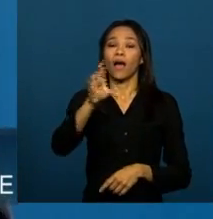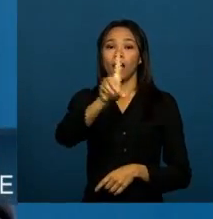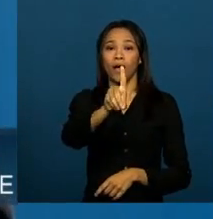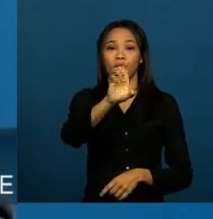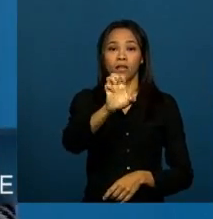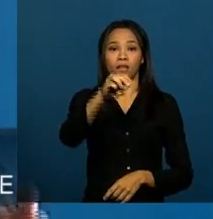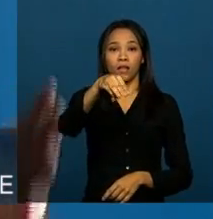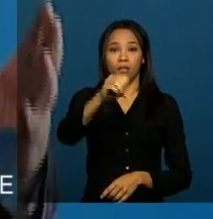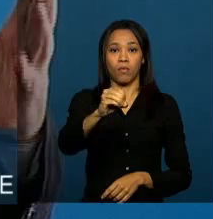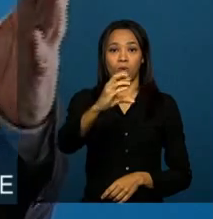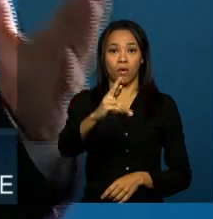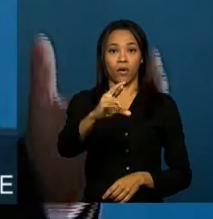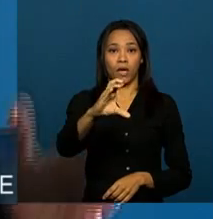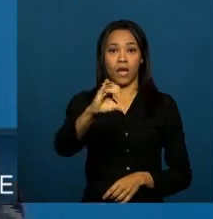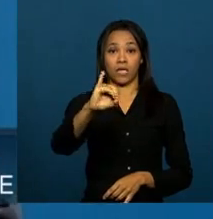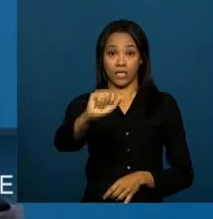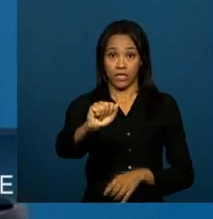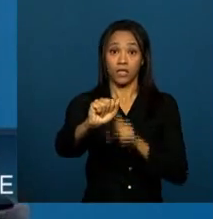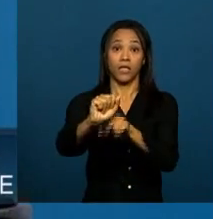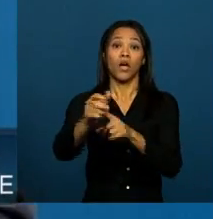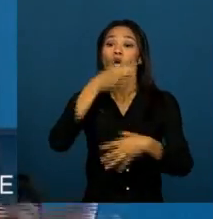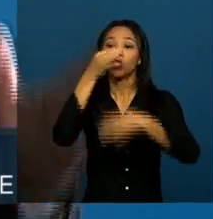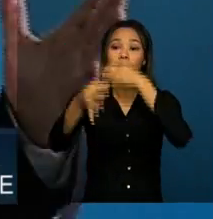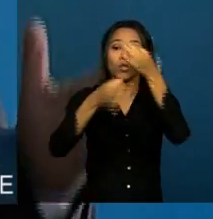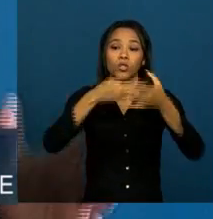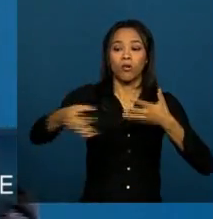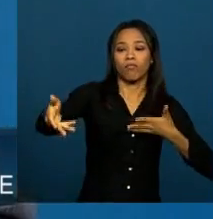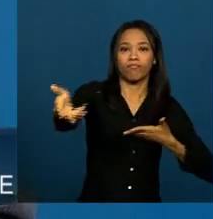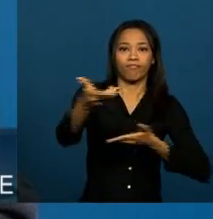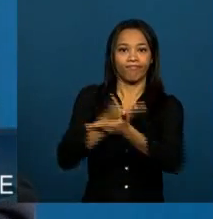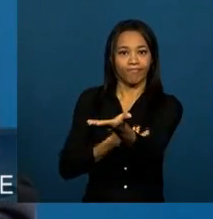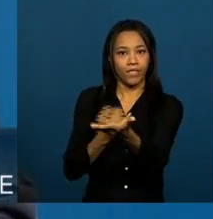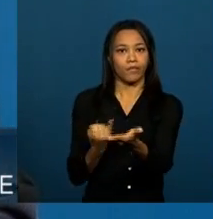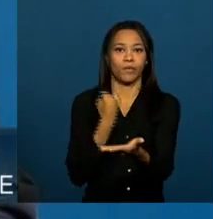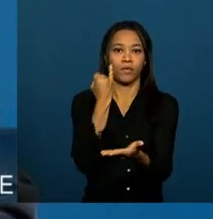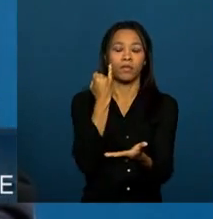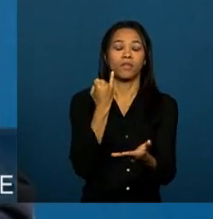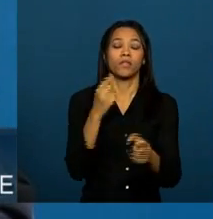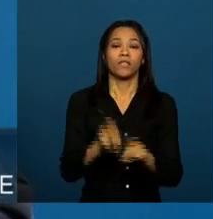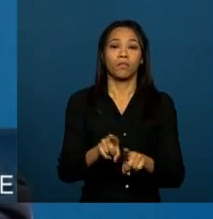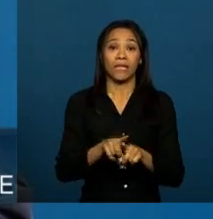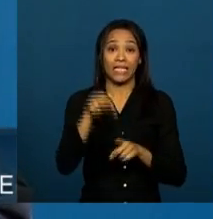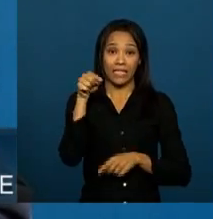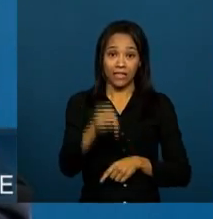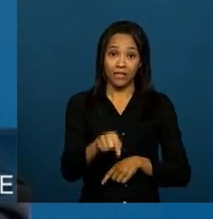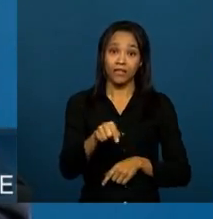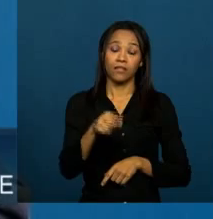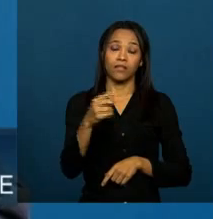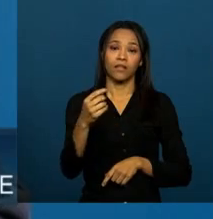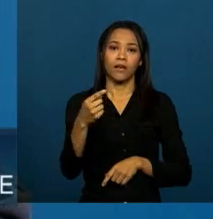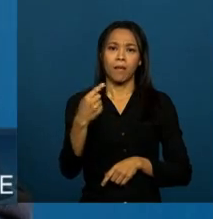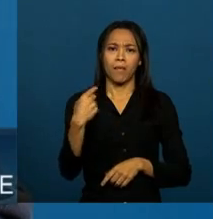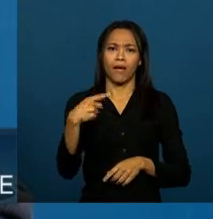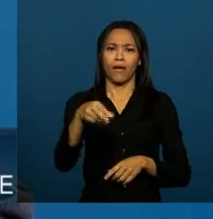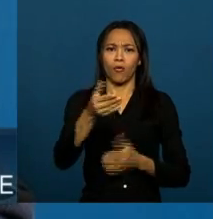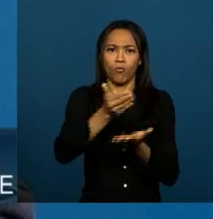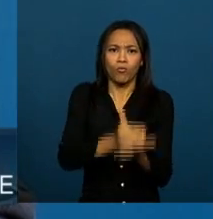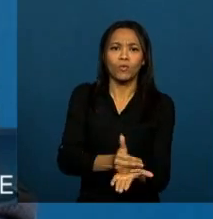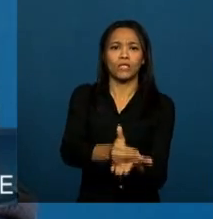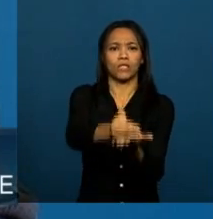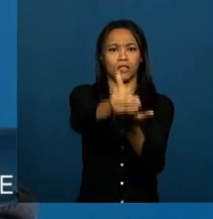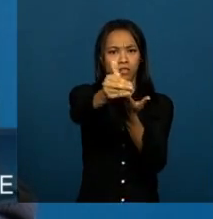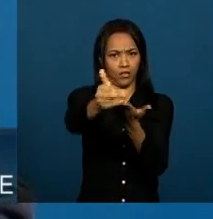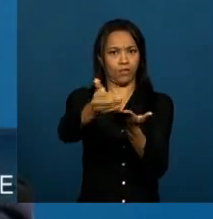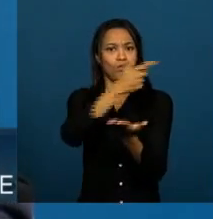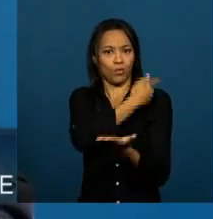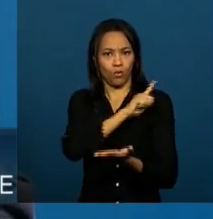processo marca, nesse início de segundo mandato da presidenta Dilma Rousseff, esse compromisso de um